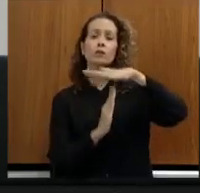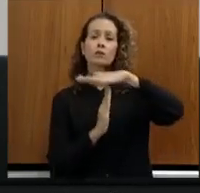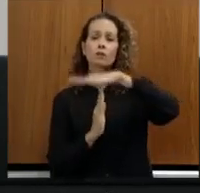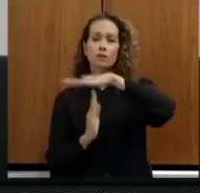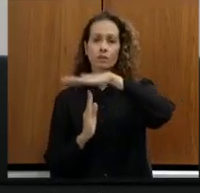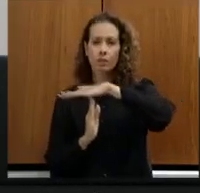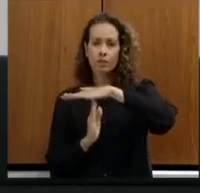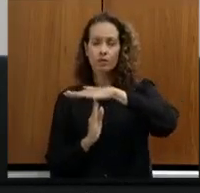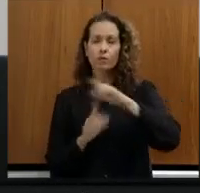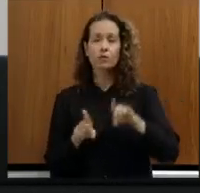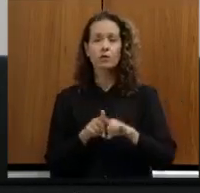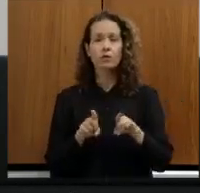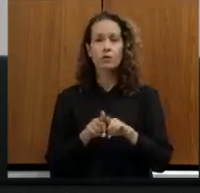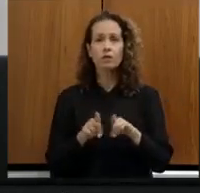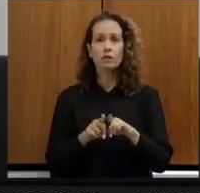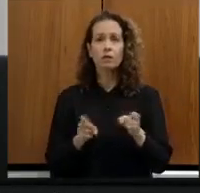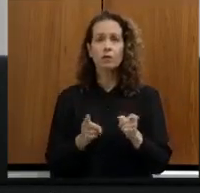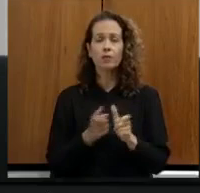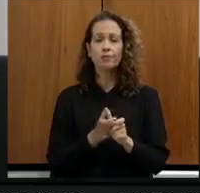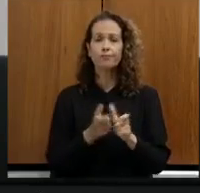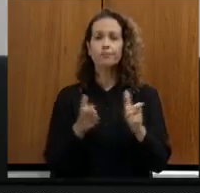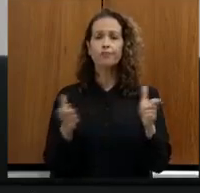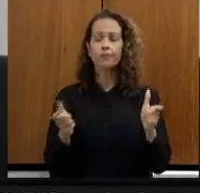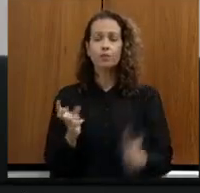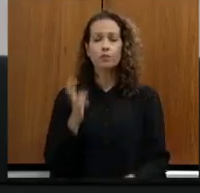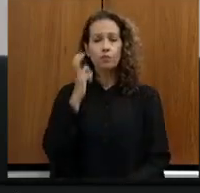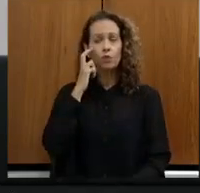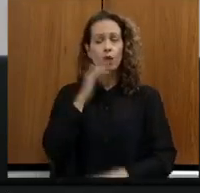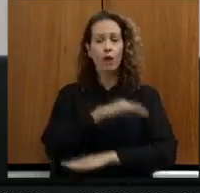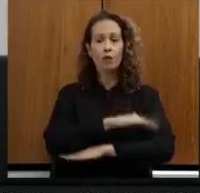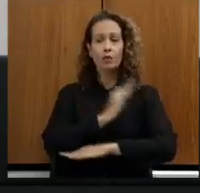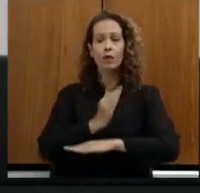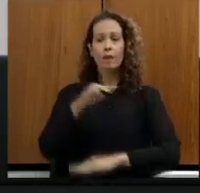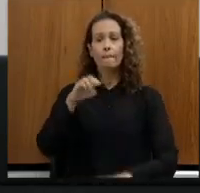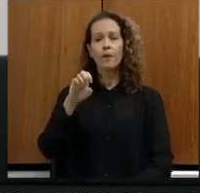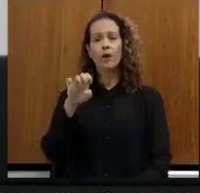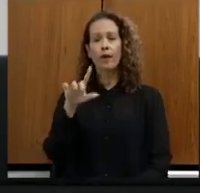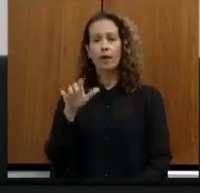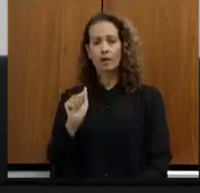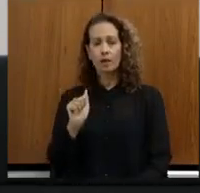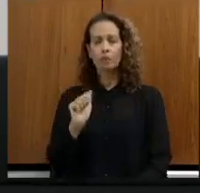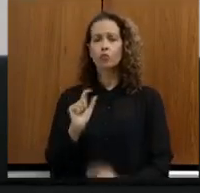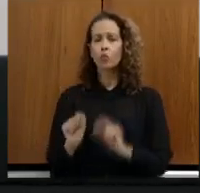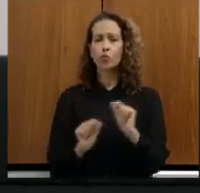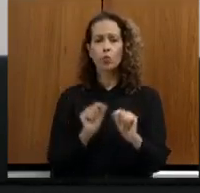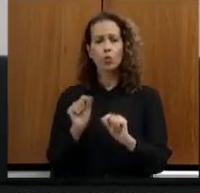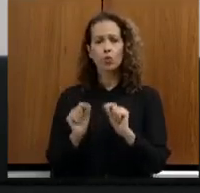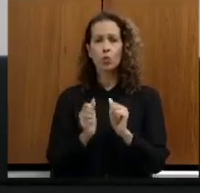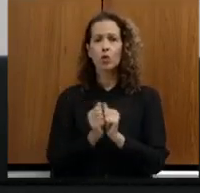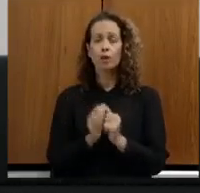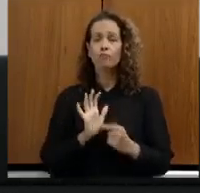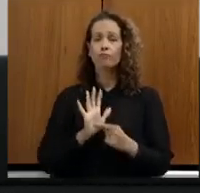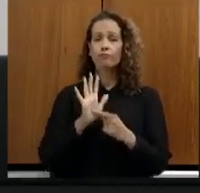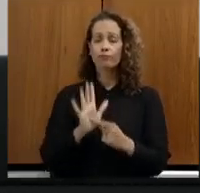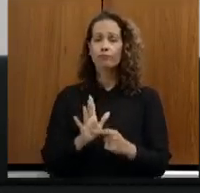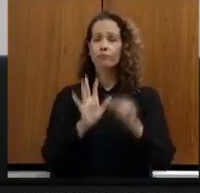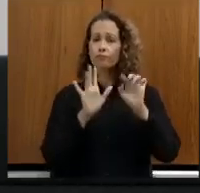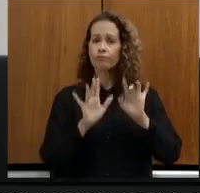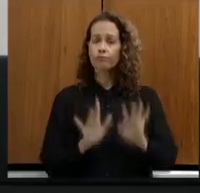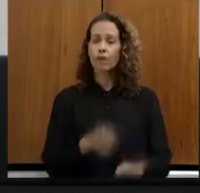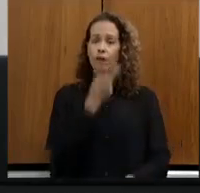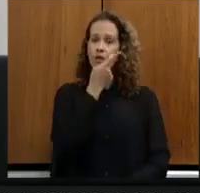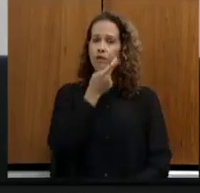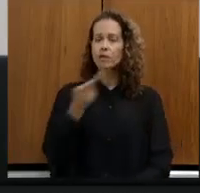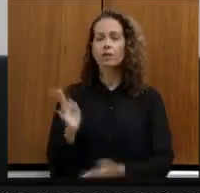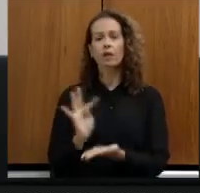e amplia o Monumento Natural Estadual Serra da Moeda, que contemple nesse relatório a visita técnica prévia ao